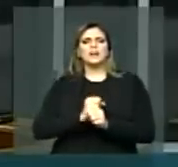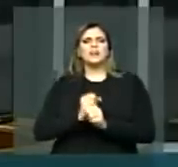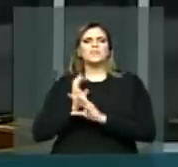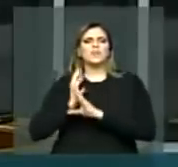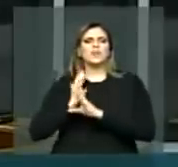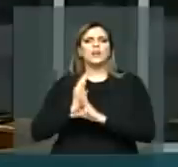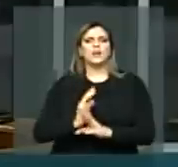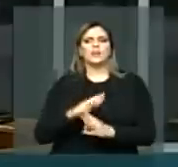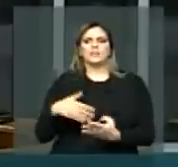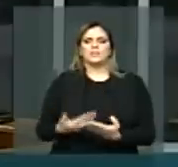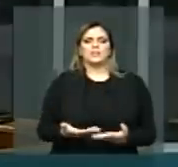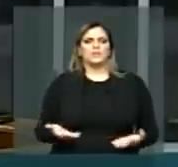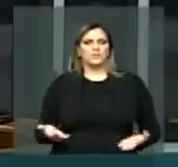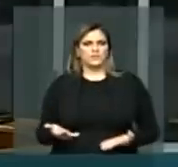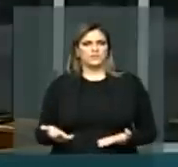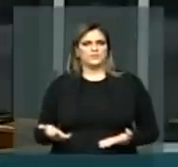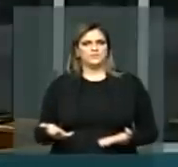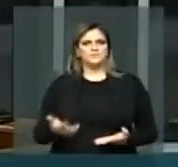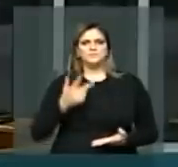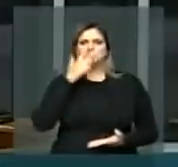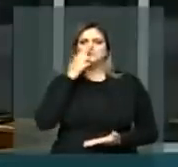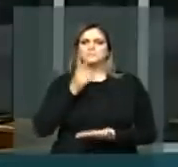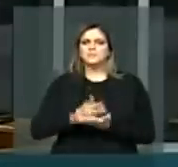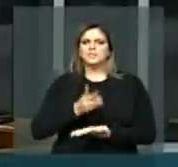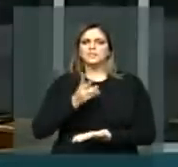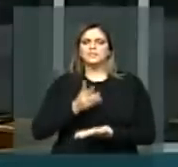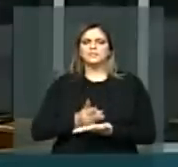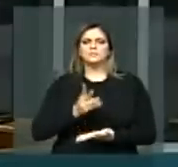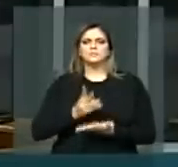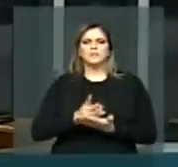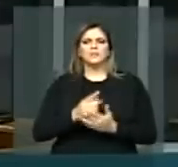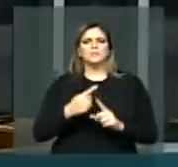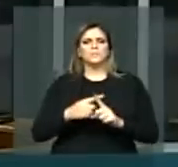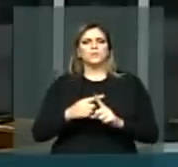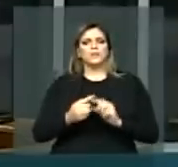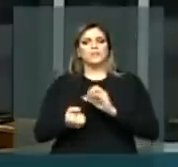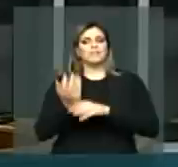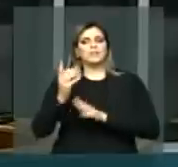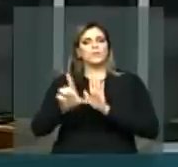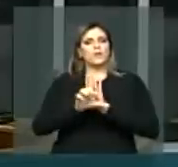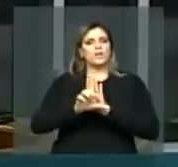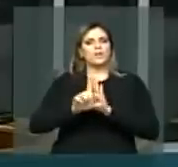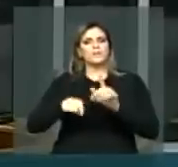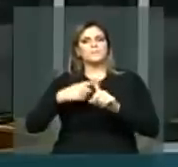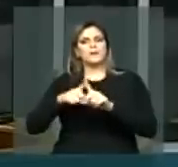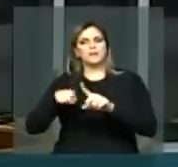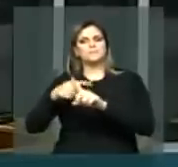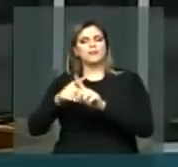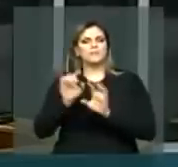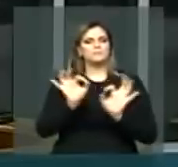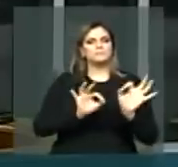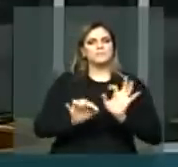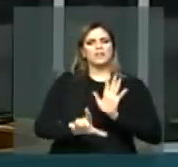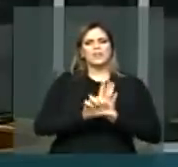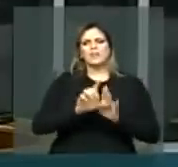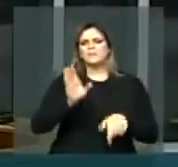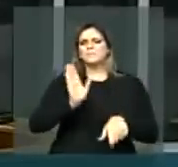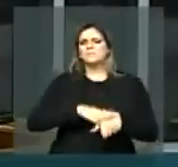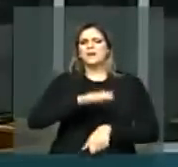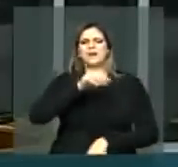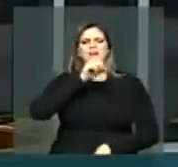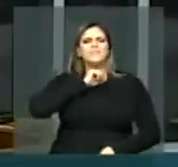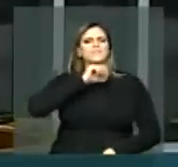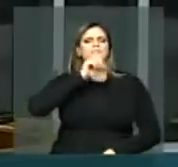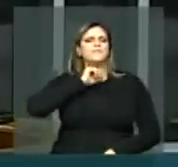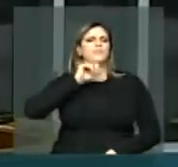na verdade, uma consolidação de leis e são as leis mais antigas